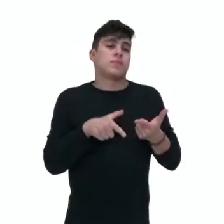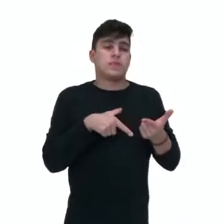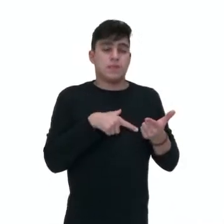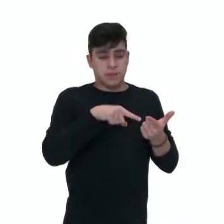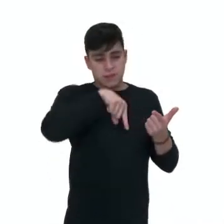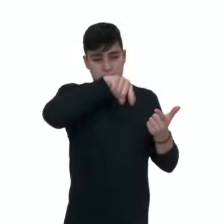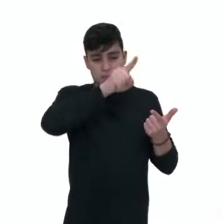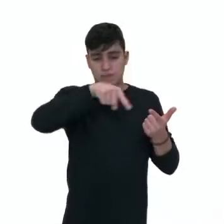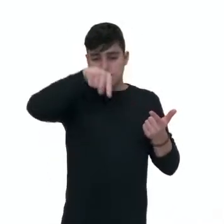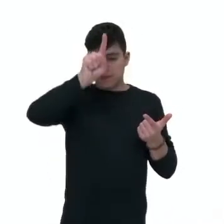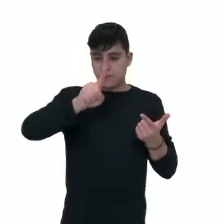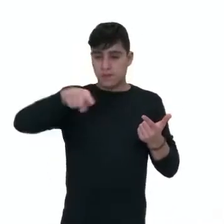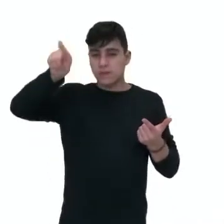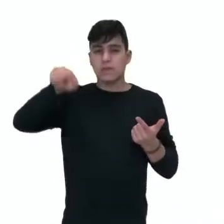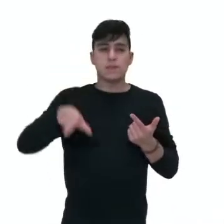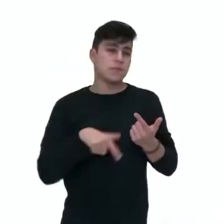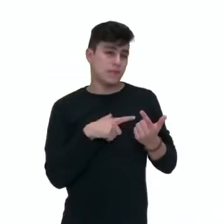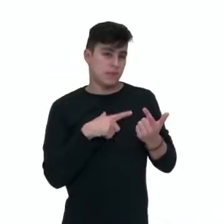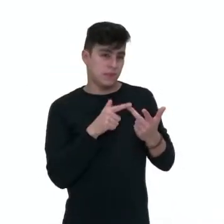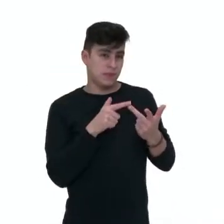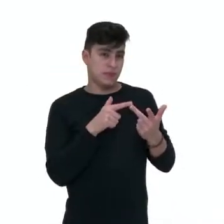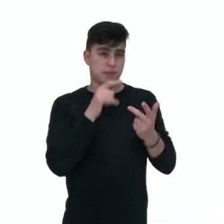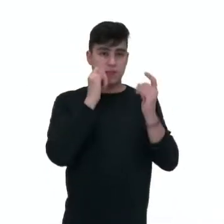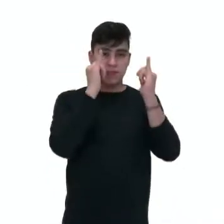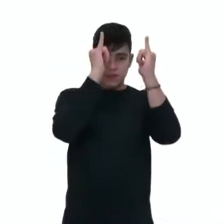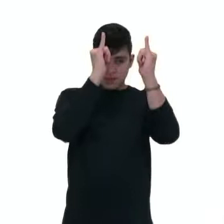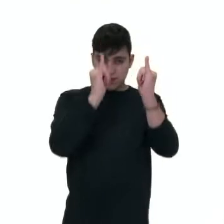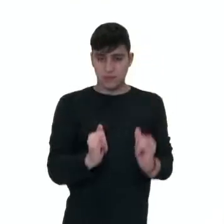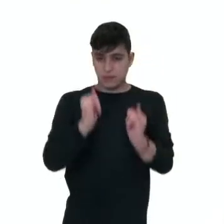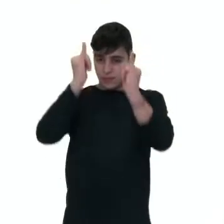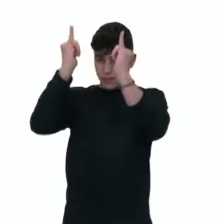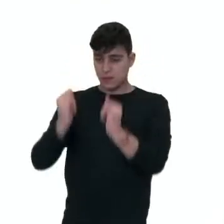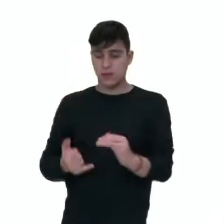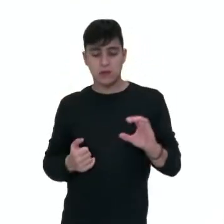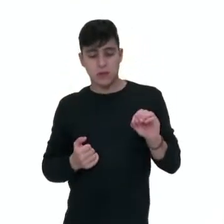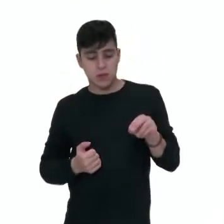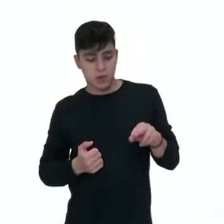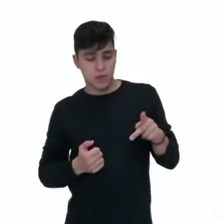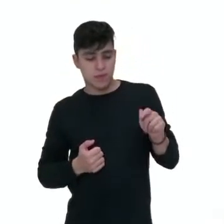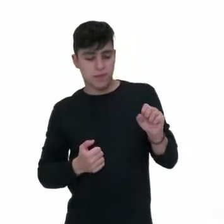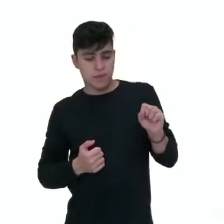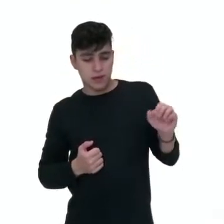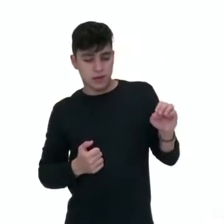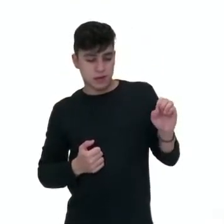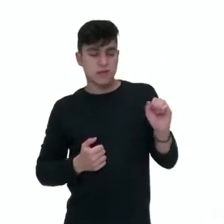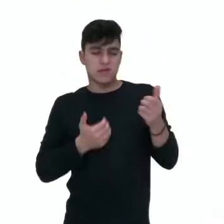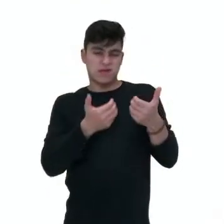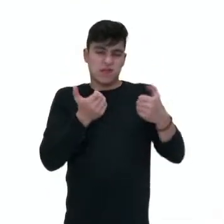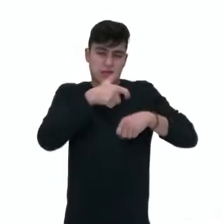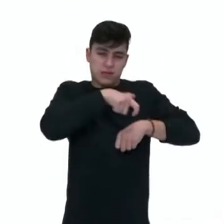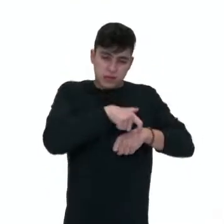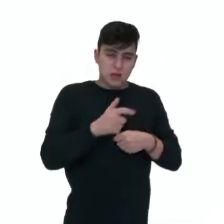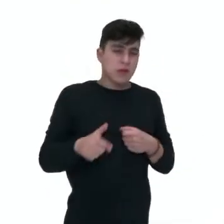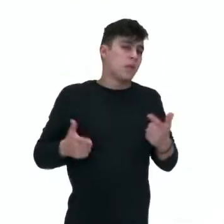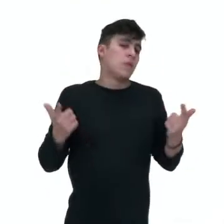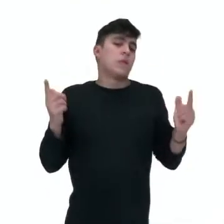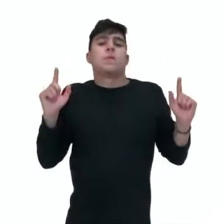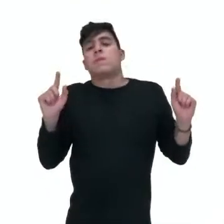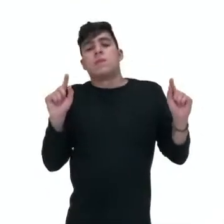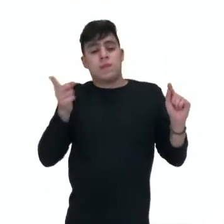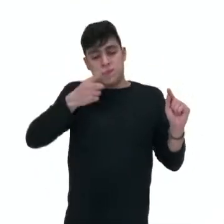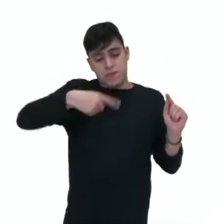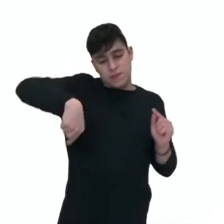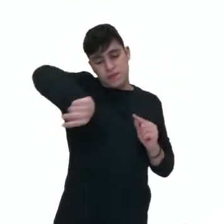as notas musicais. A gente tem a linha aqui, ó, dos compassos, né? Para dividir cada tempo. Então, na